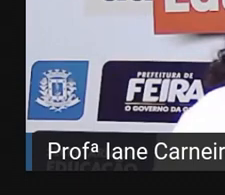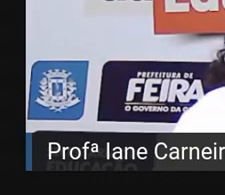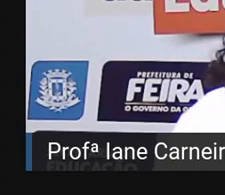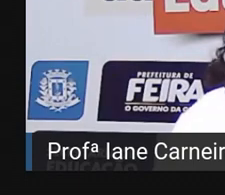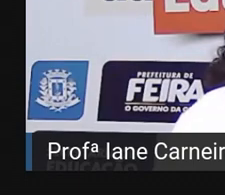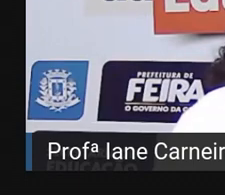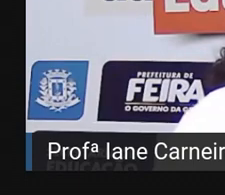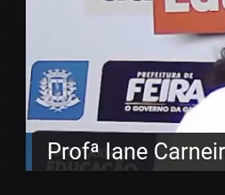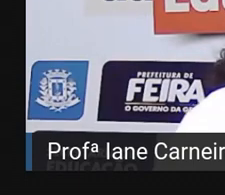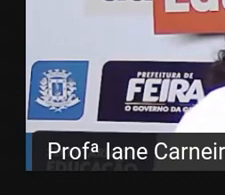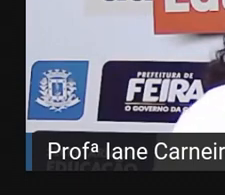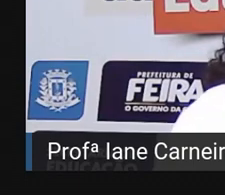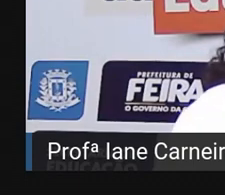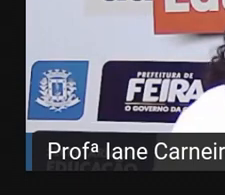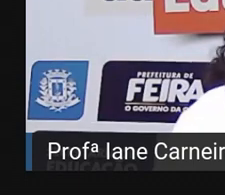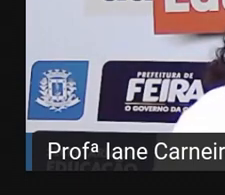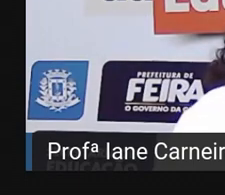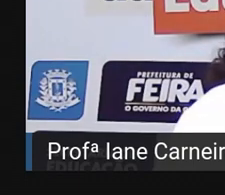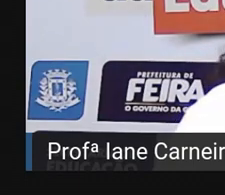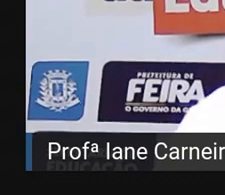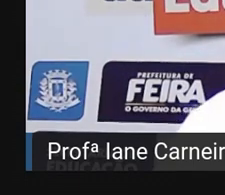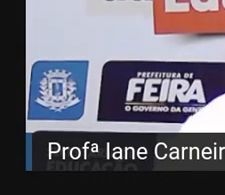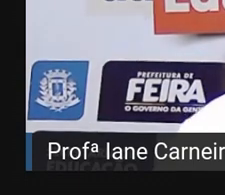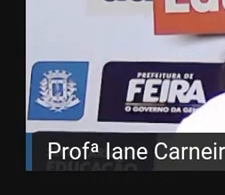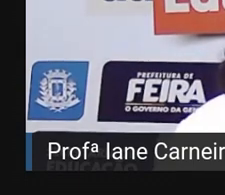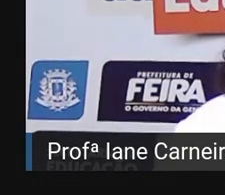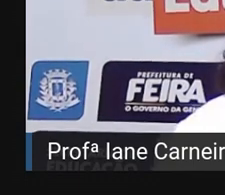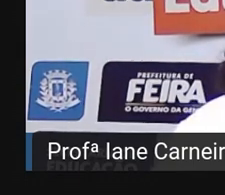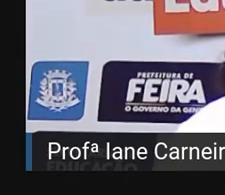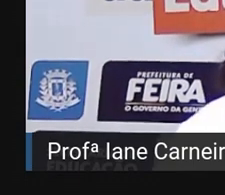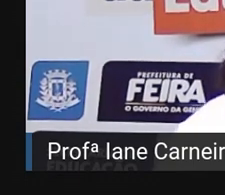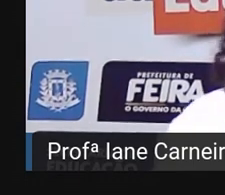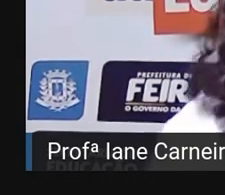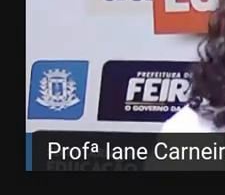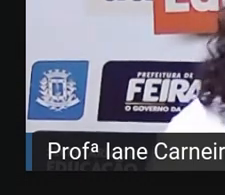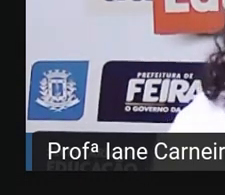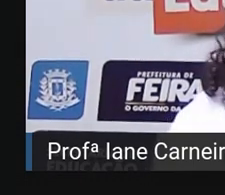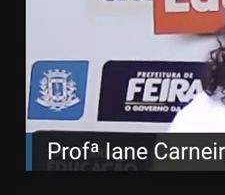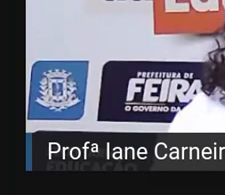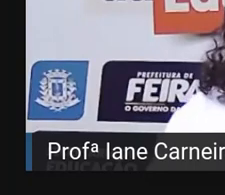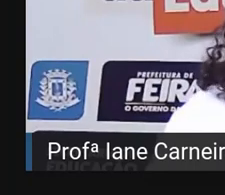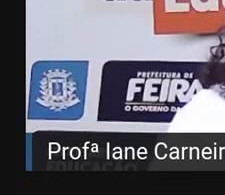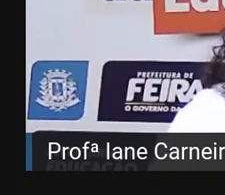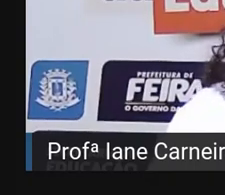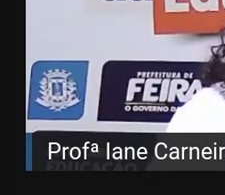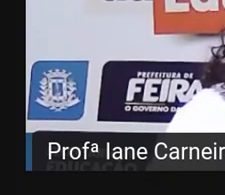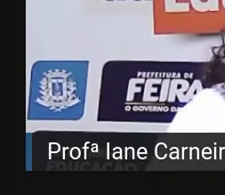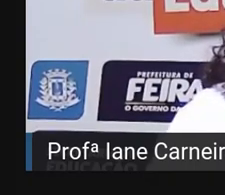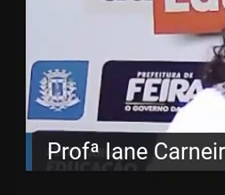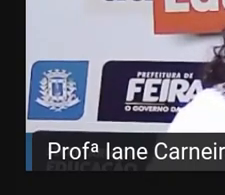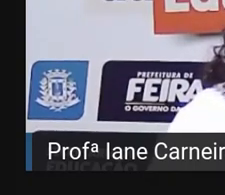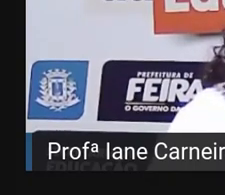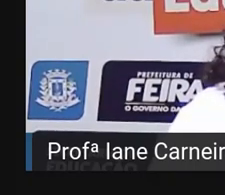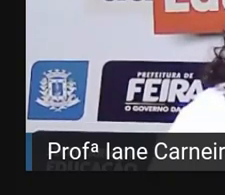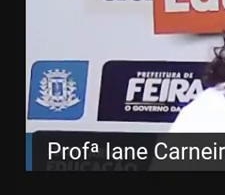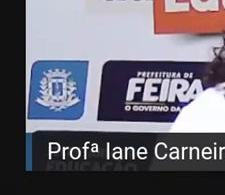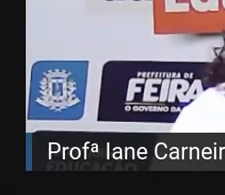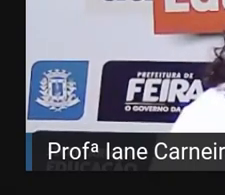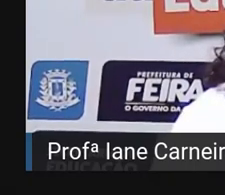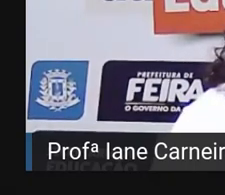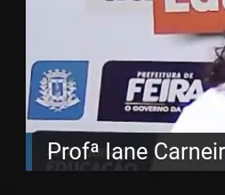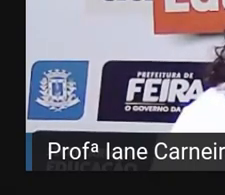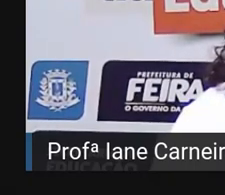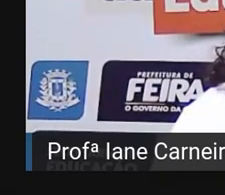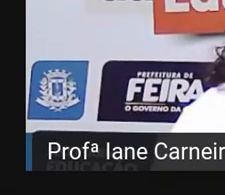né? E encerrar a nossa aula lembrando de o que a gente deve fazer para economizar, né? Na nossa